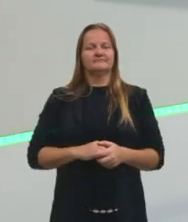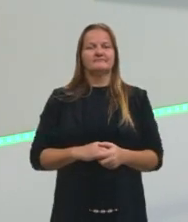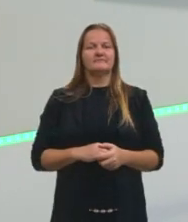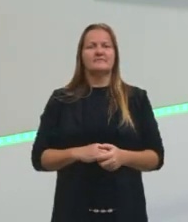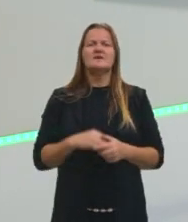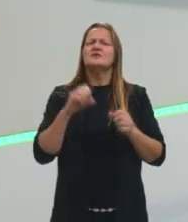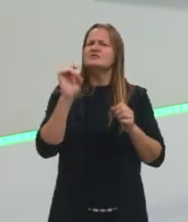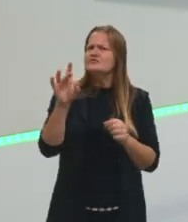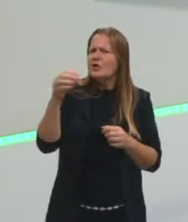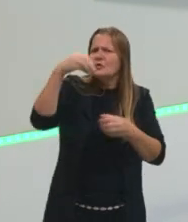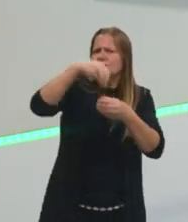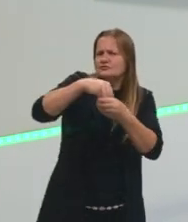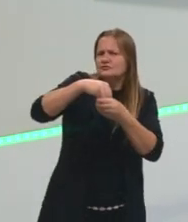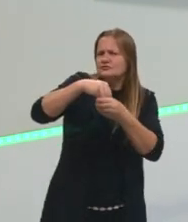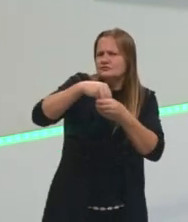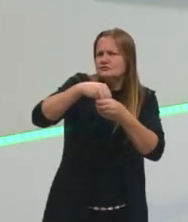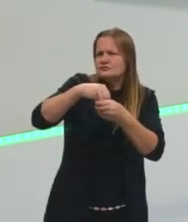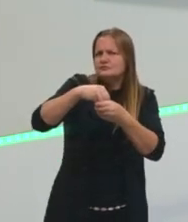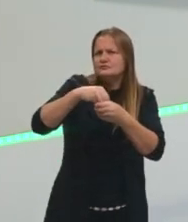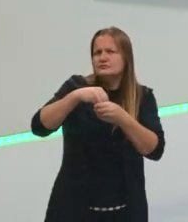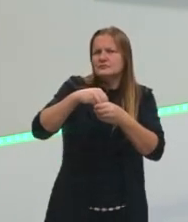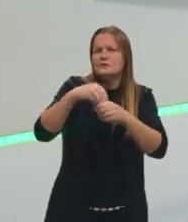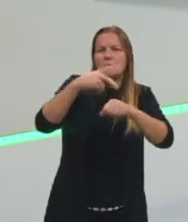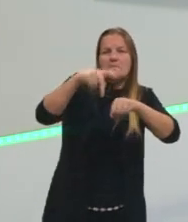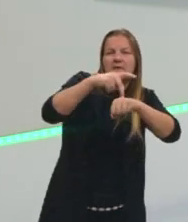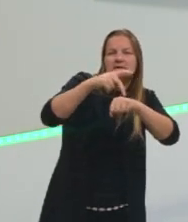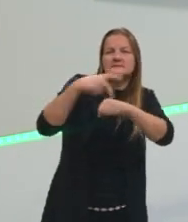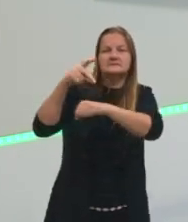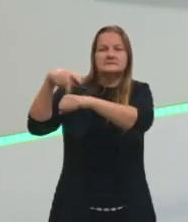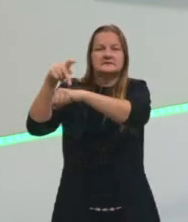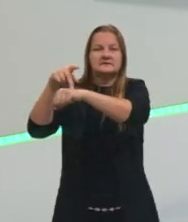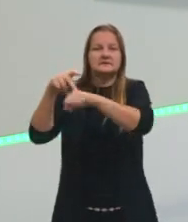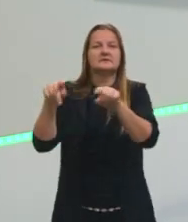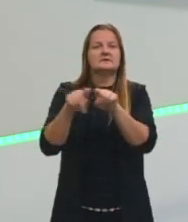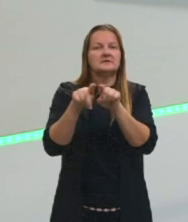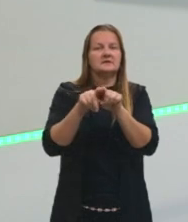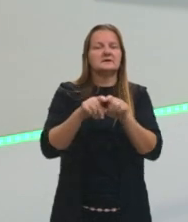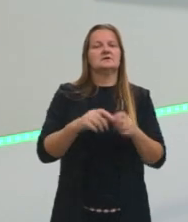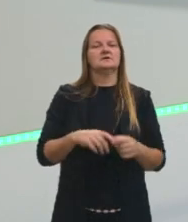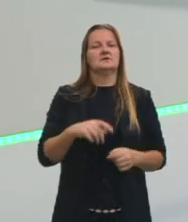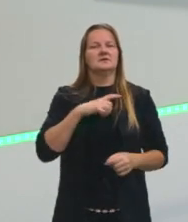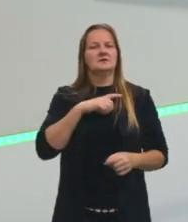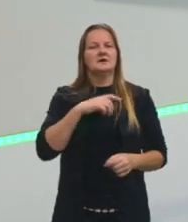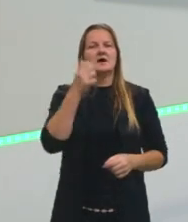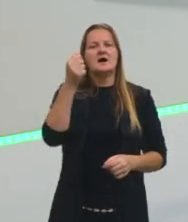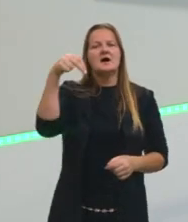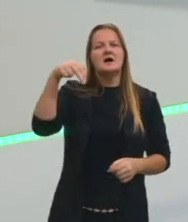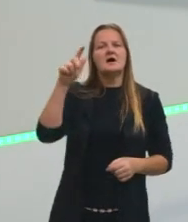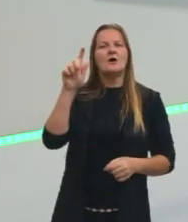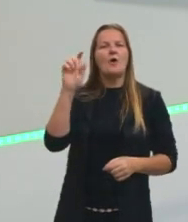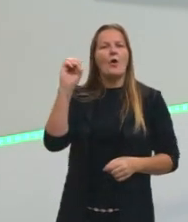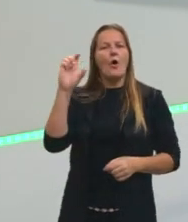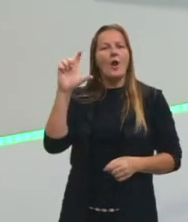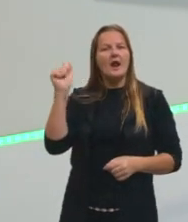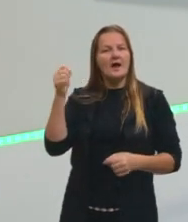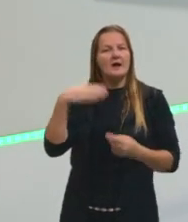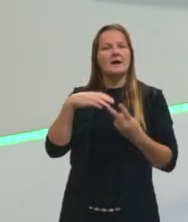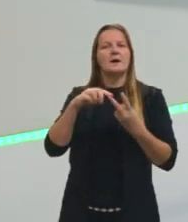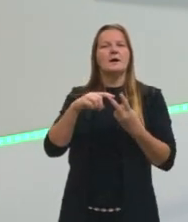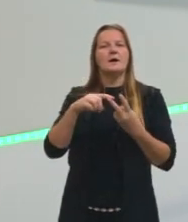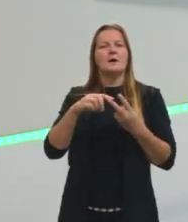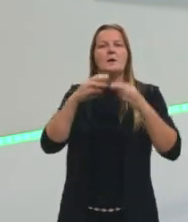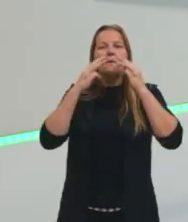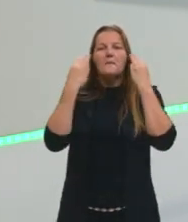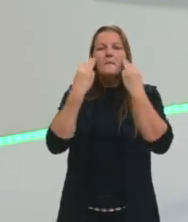acontecem só dentro dos países. A gente tem Portugal e Brasil, Angola, Moçambique, outros tantos países que